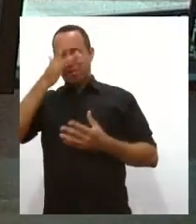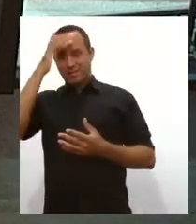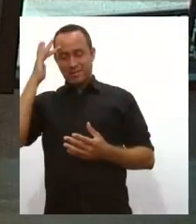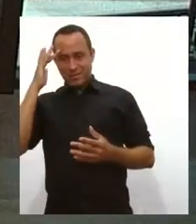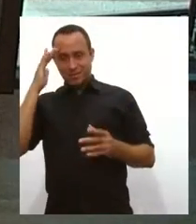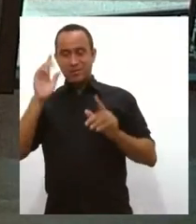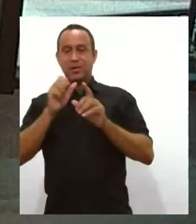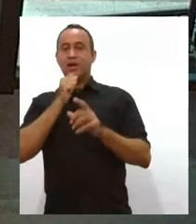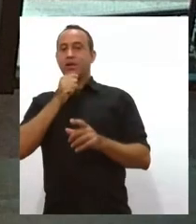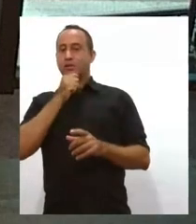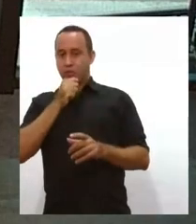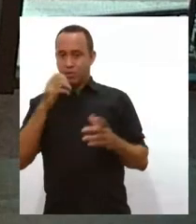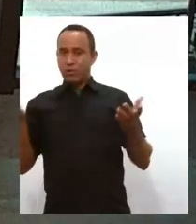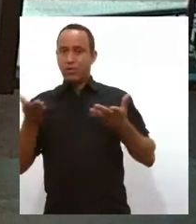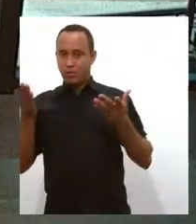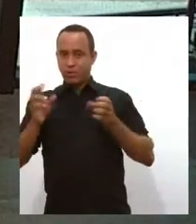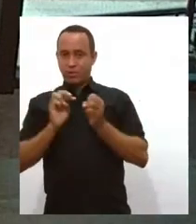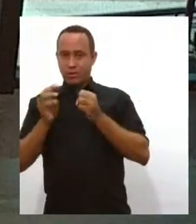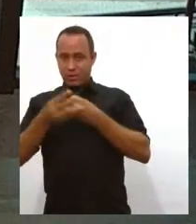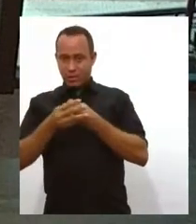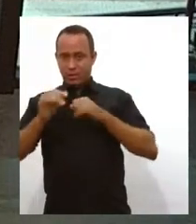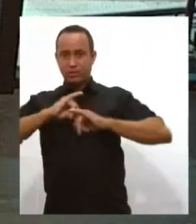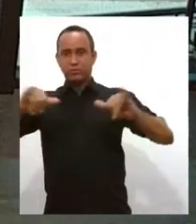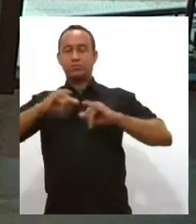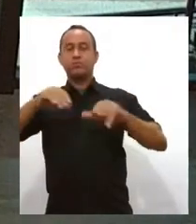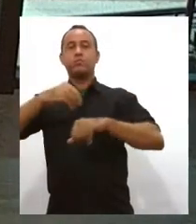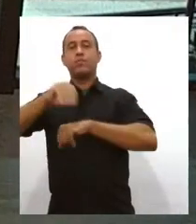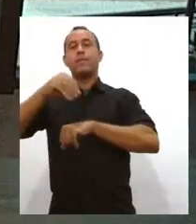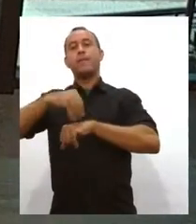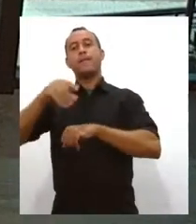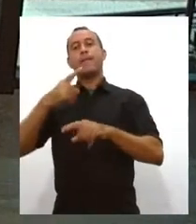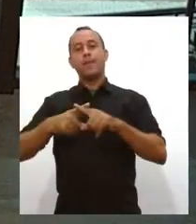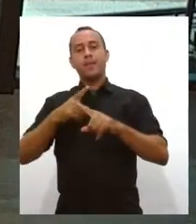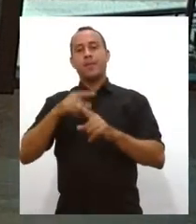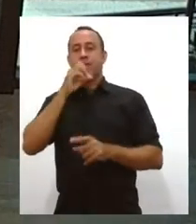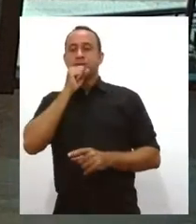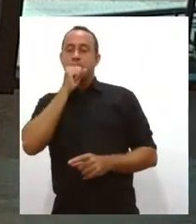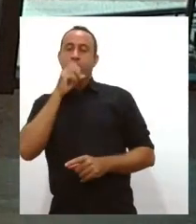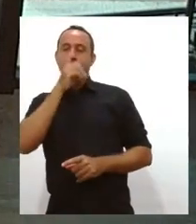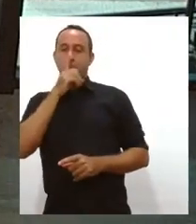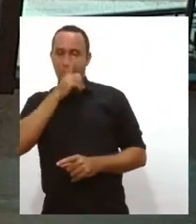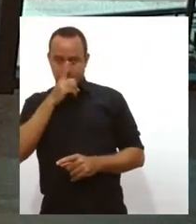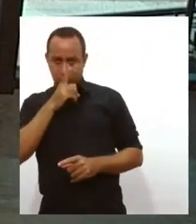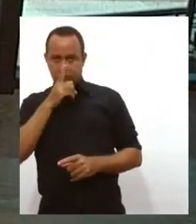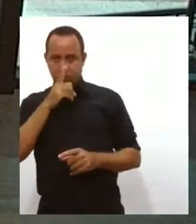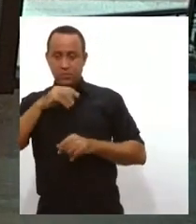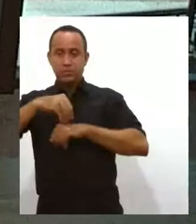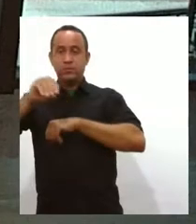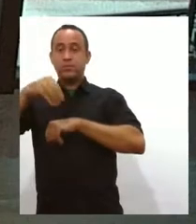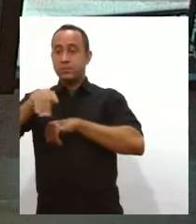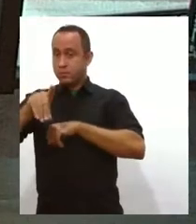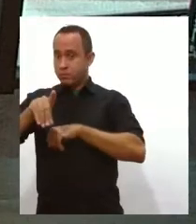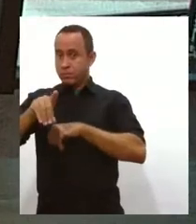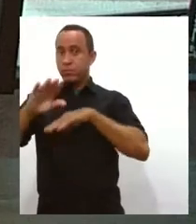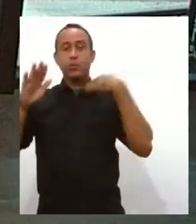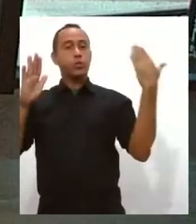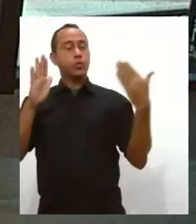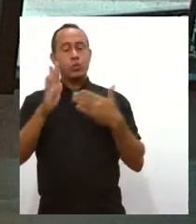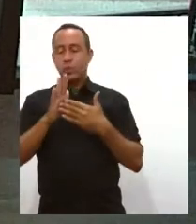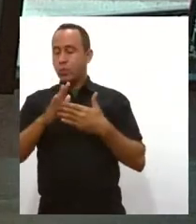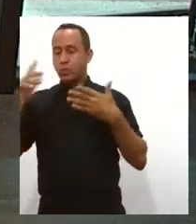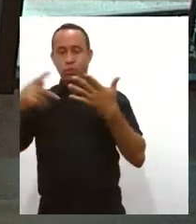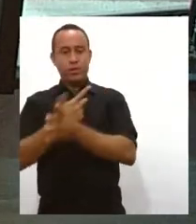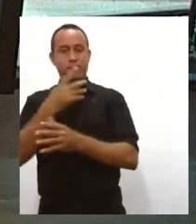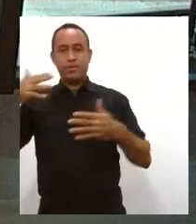o Jornal da Lese trazendo essas informações, preparando para o final de semana, com informações sobre tudo o que acontece na nossa